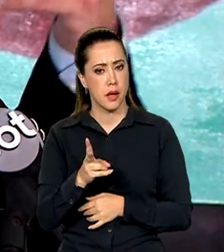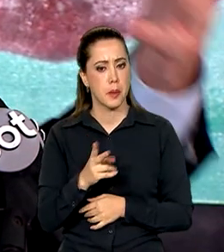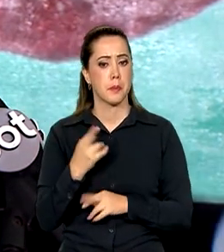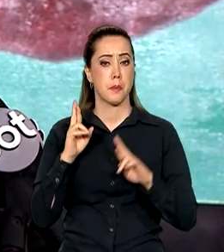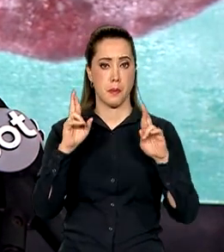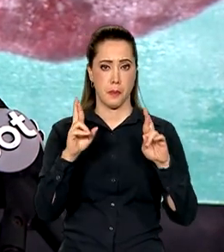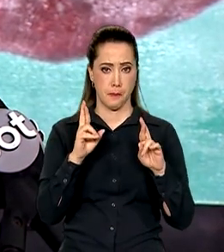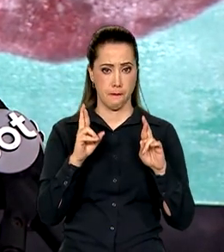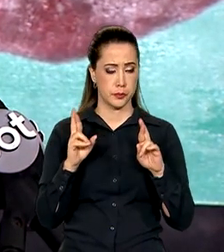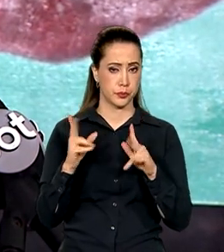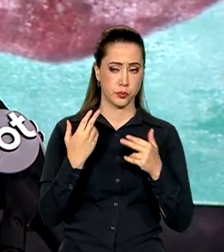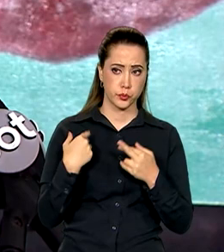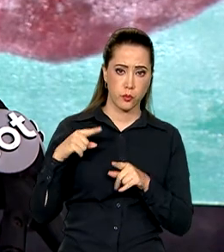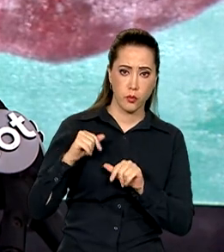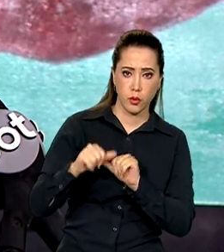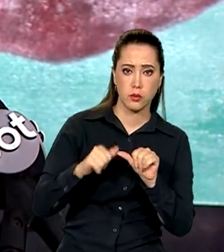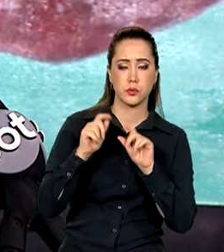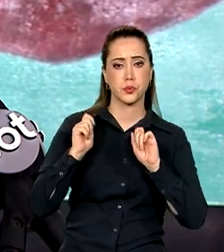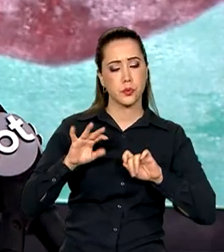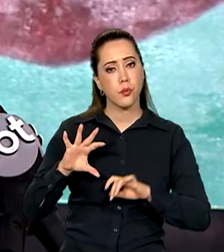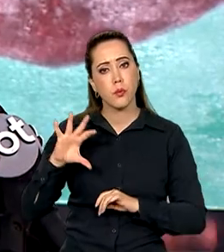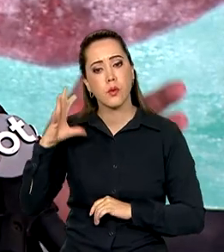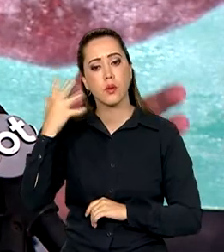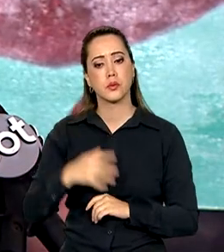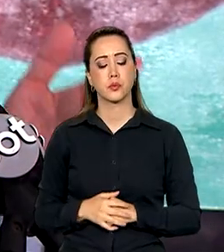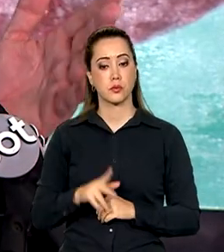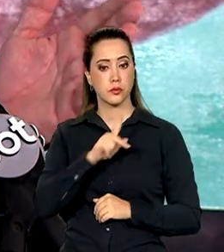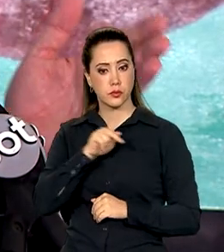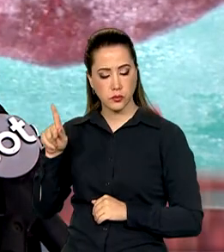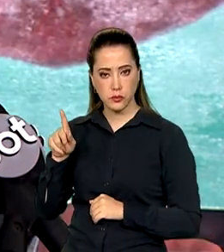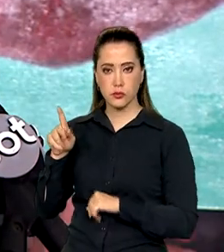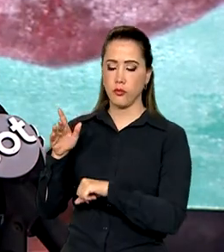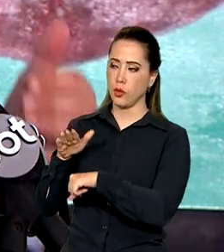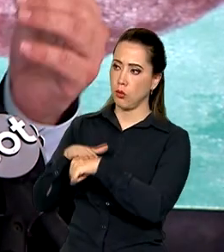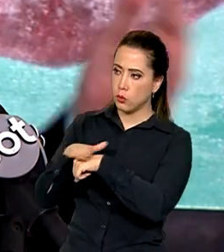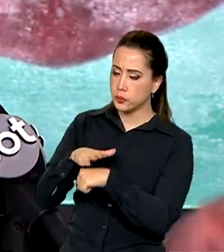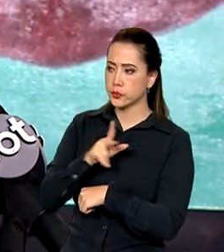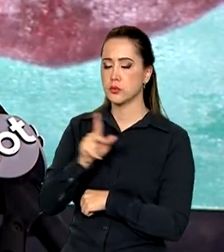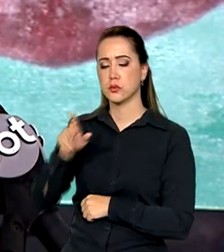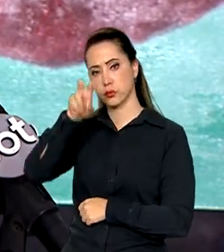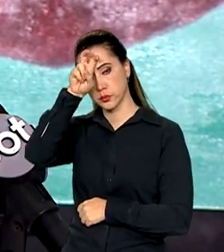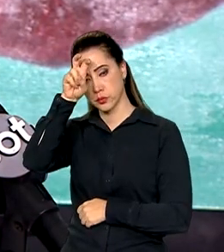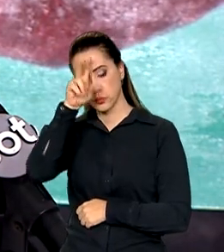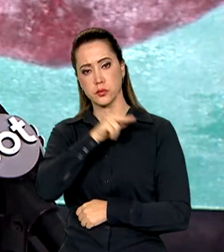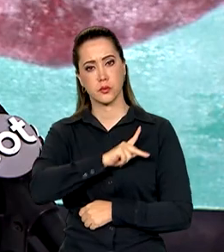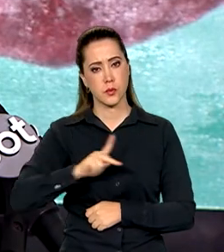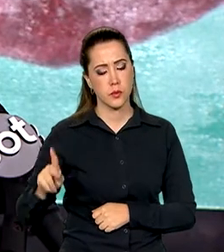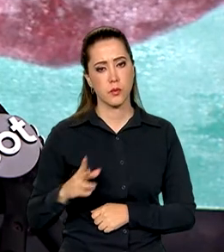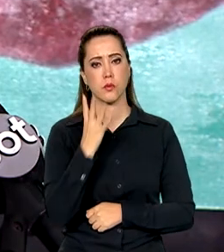essa esperança, essa expectativa que isso possa acontecer. O presidente conversou com o presidente do Egito, com o presidente de Israel,